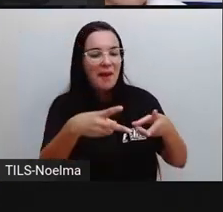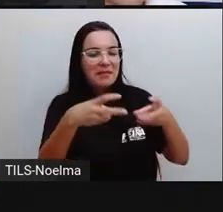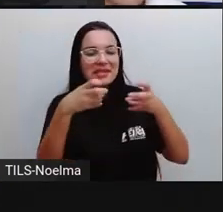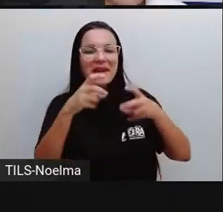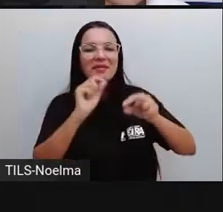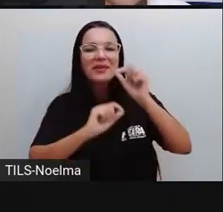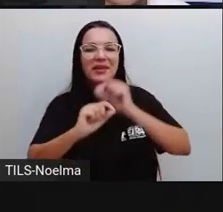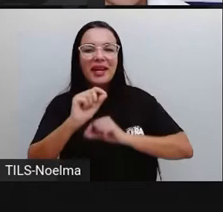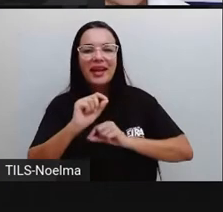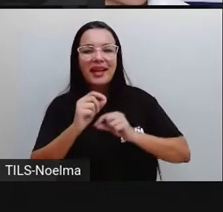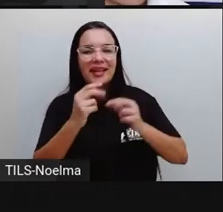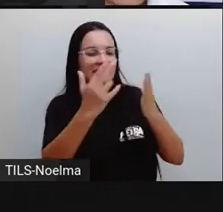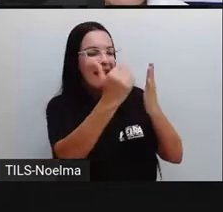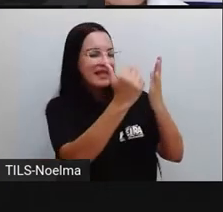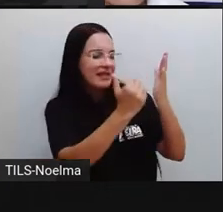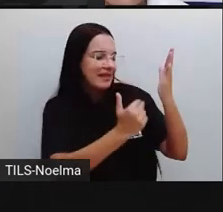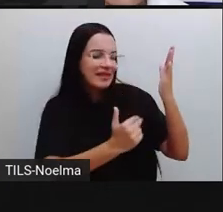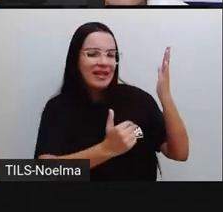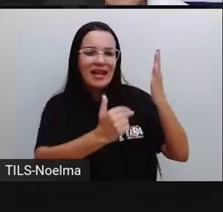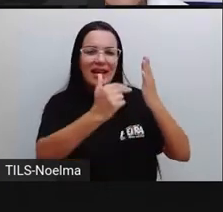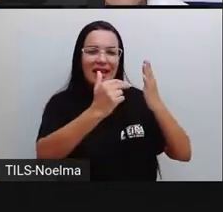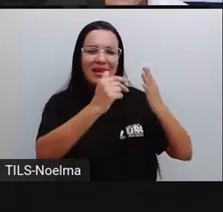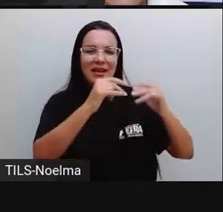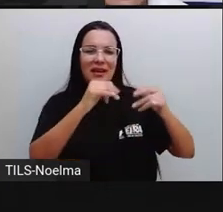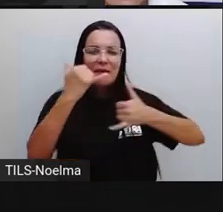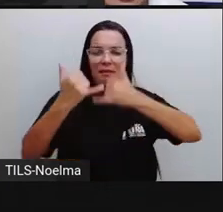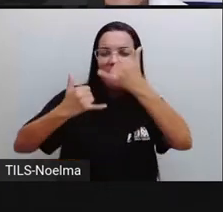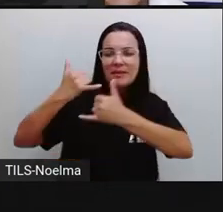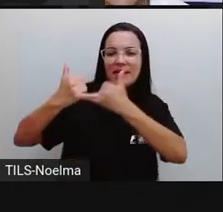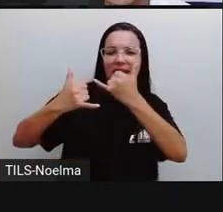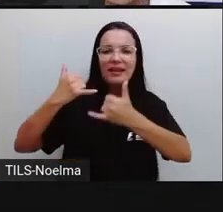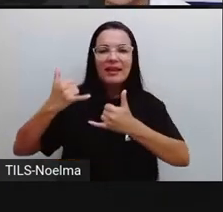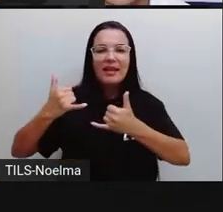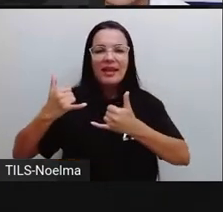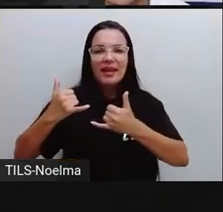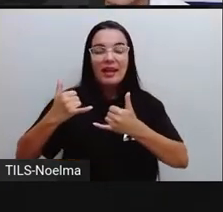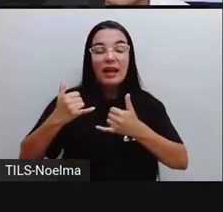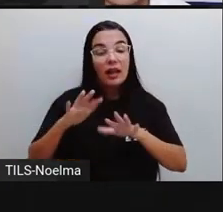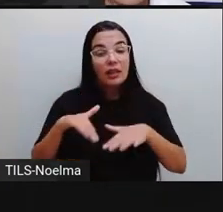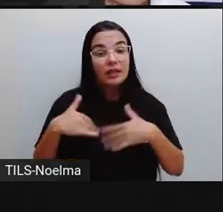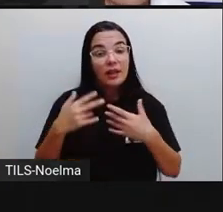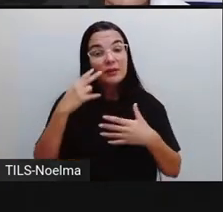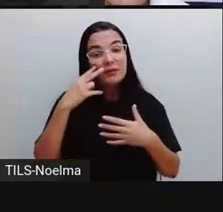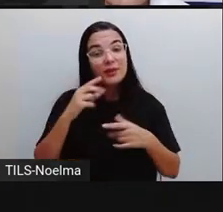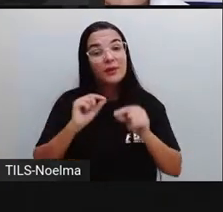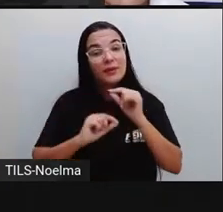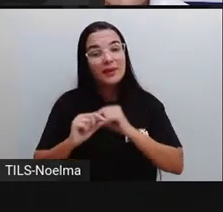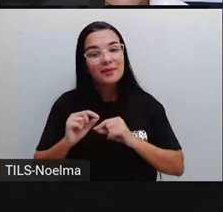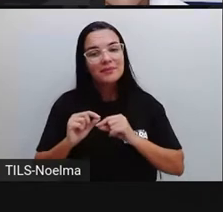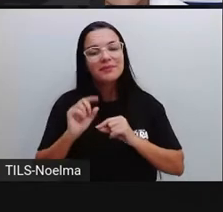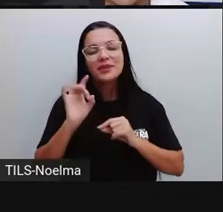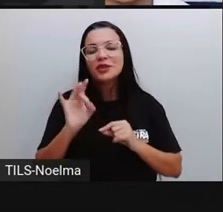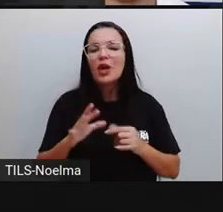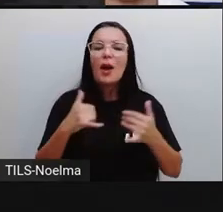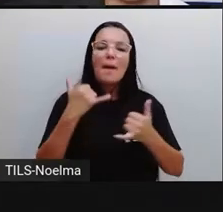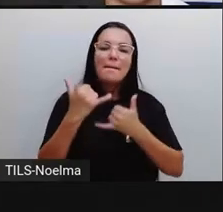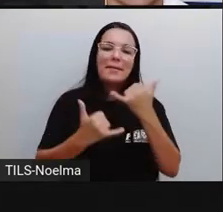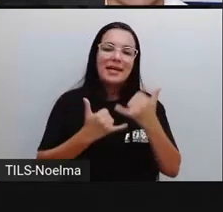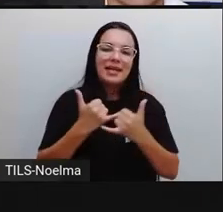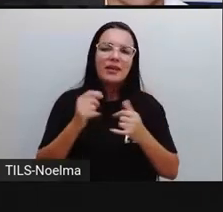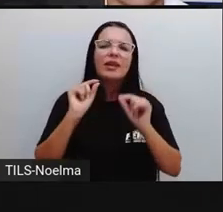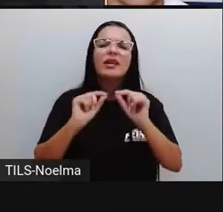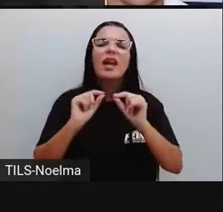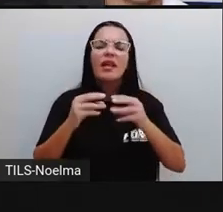própria, pelas ilustrações que foram utilizadas, ó, porque, ó, são brinquedos. Então, quem vai